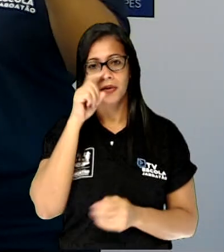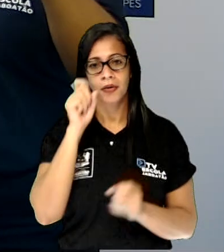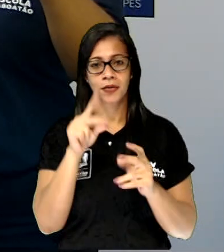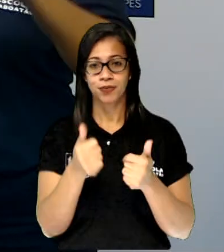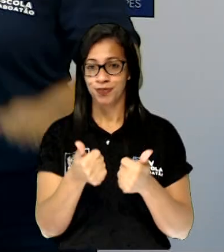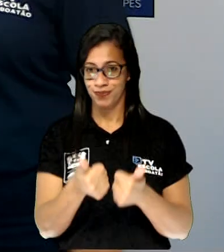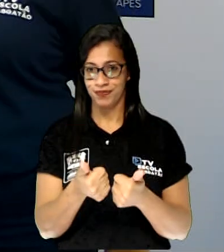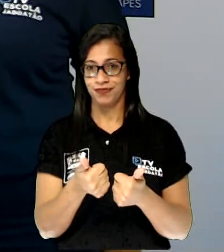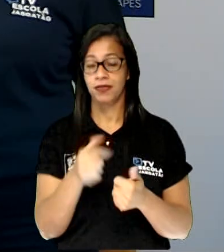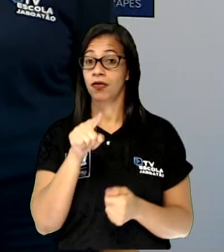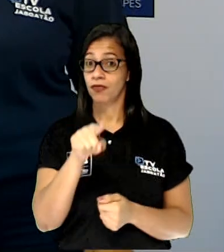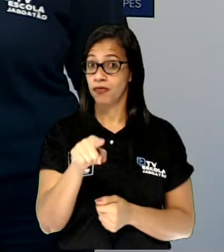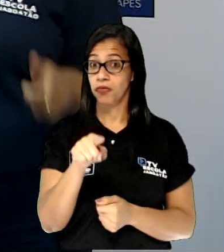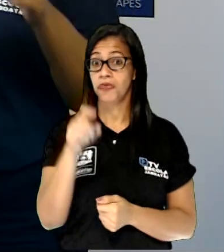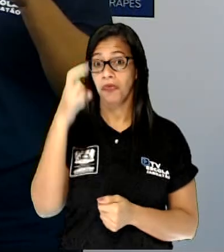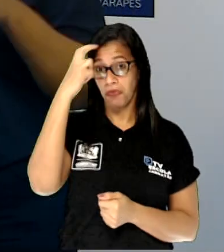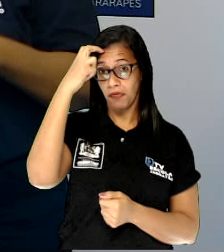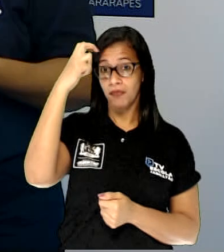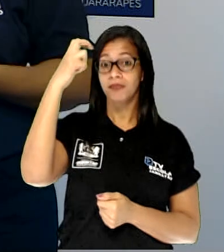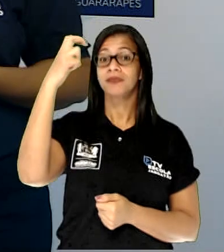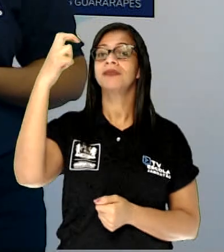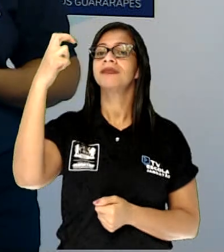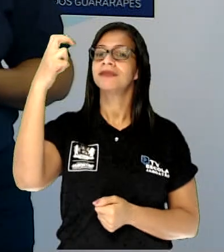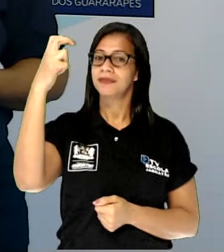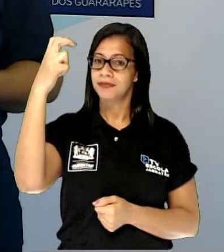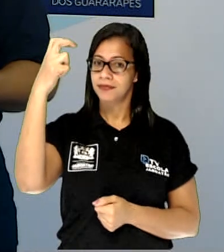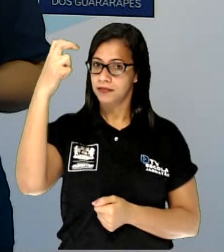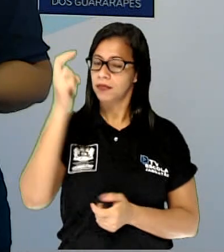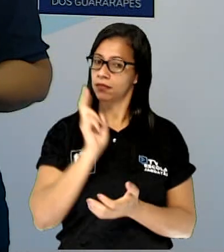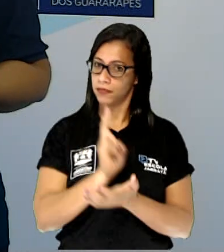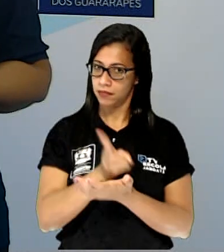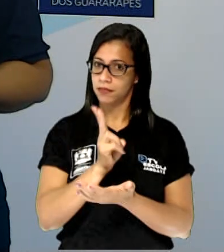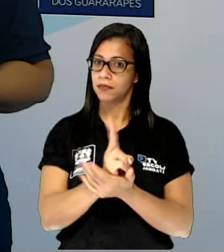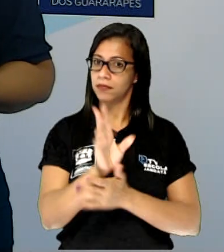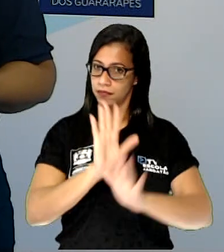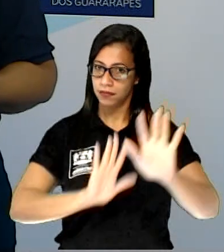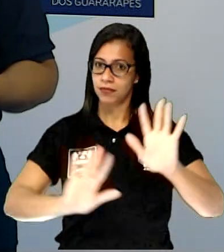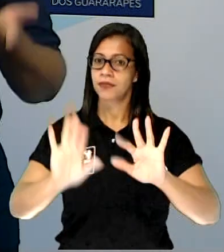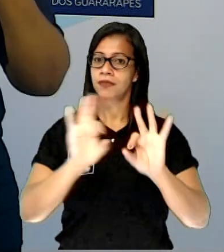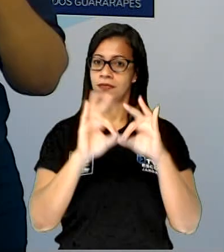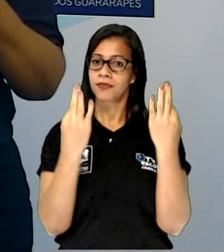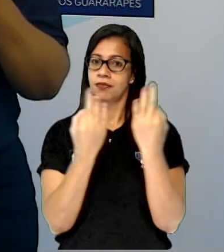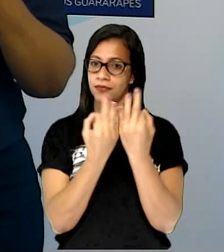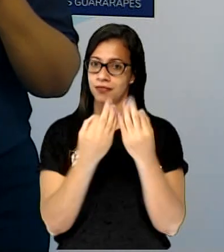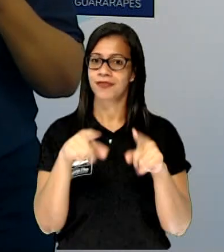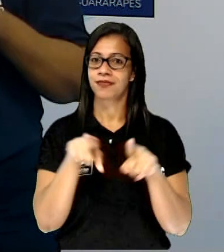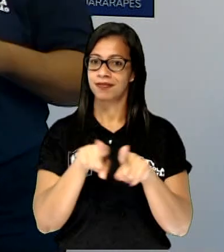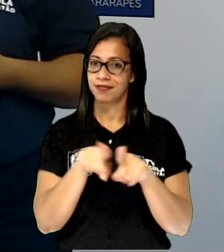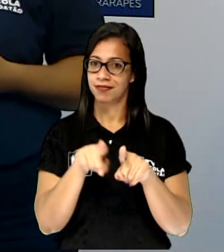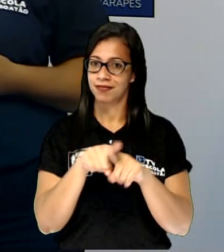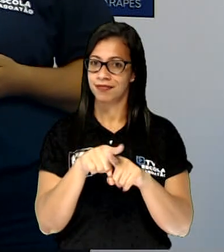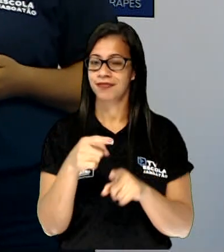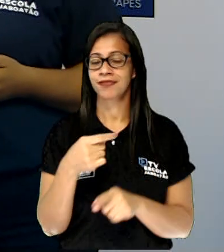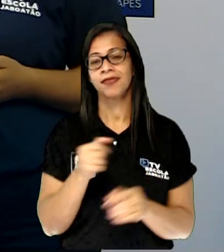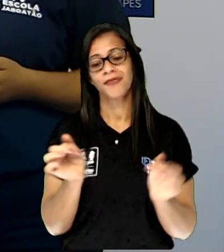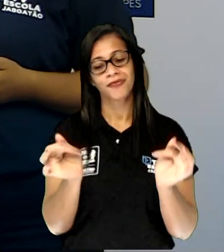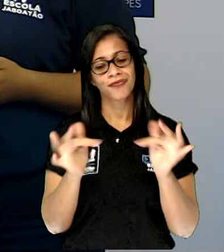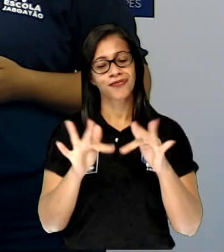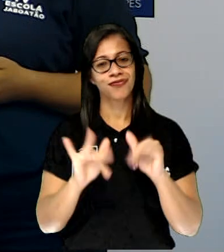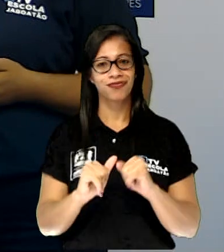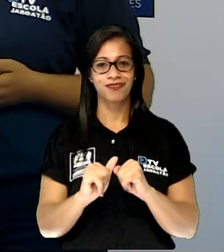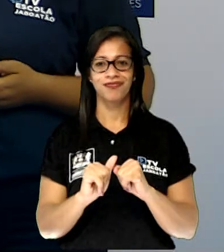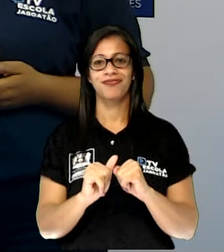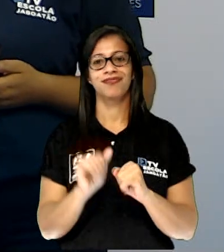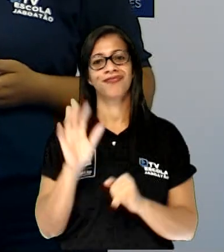E você é inteligente, você tá fazendo isso, tá se cuidando e a família também. Vou me despedindo da aula de hoje e